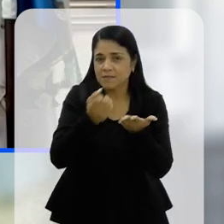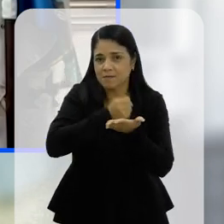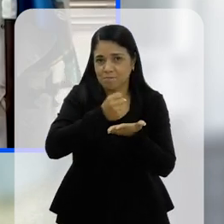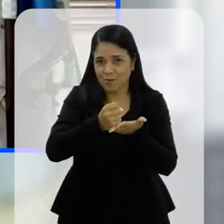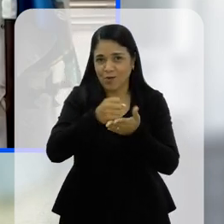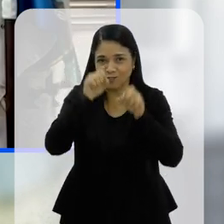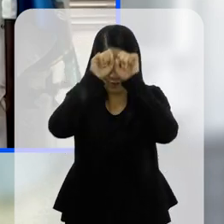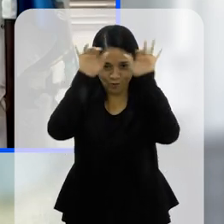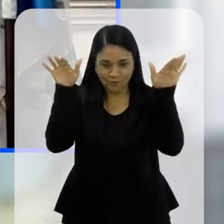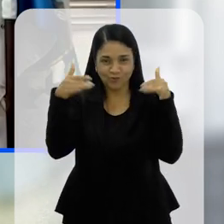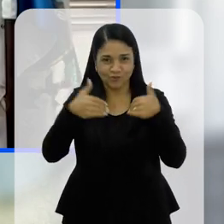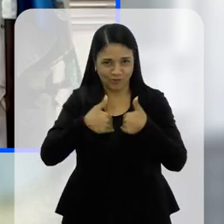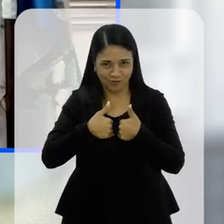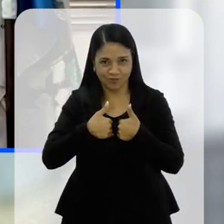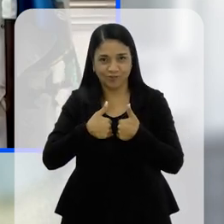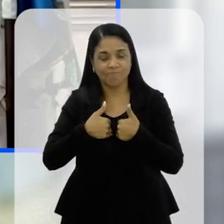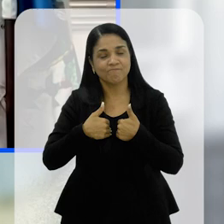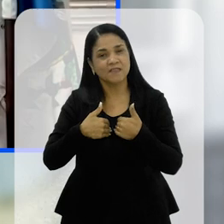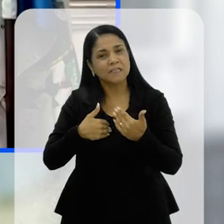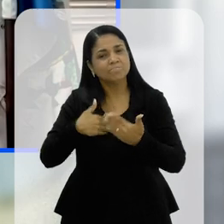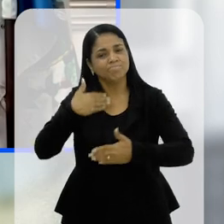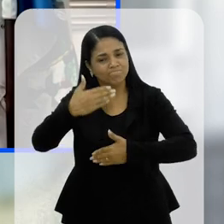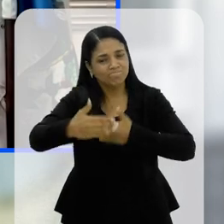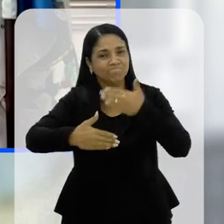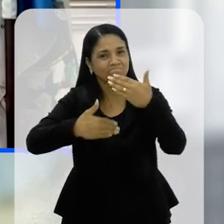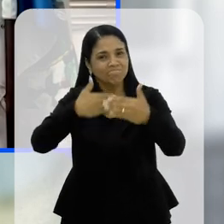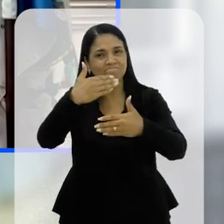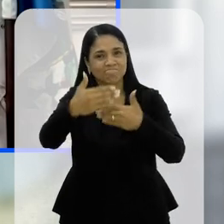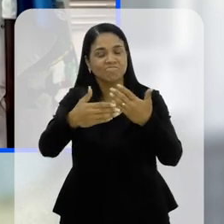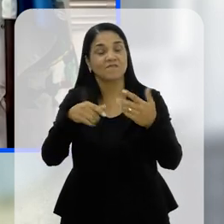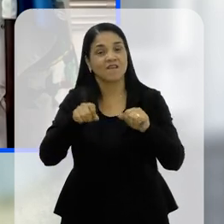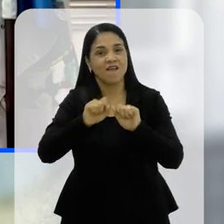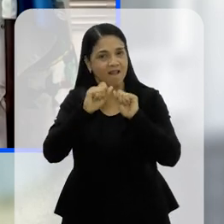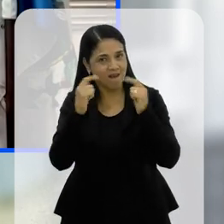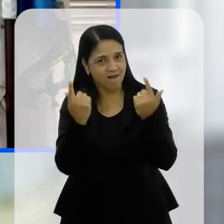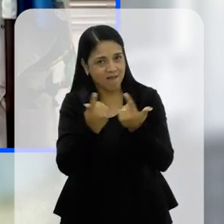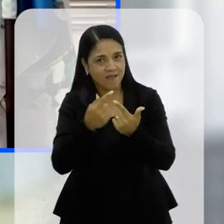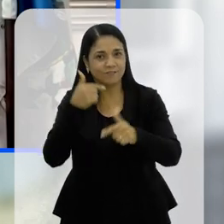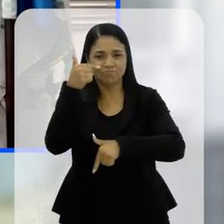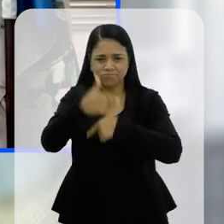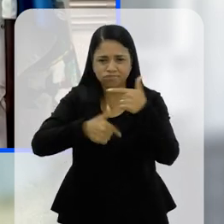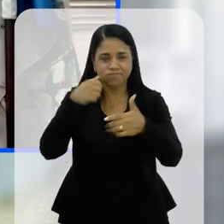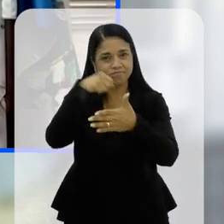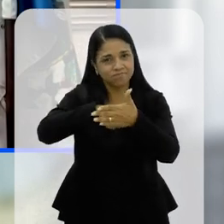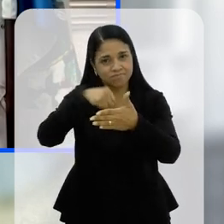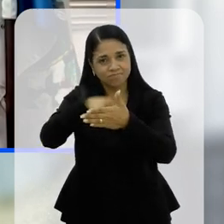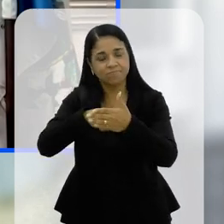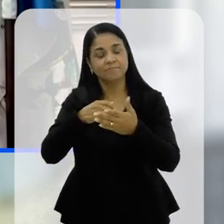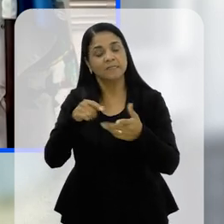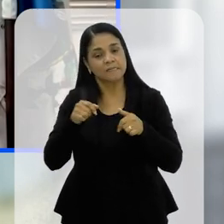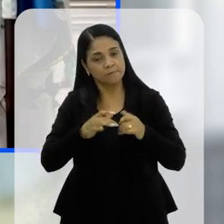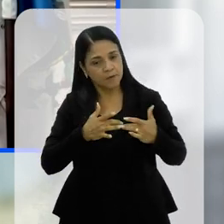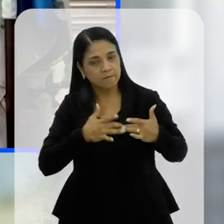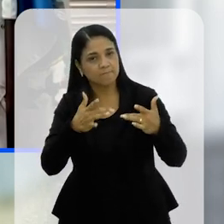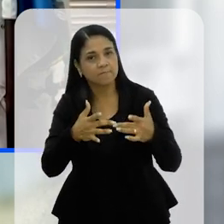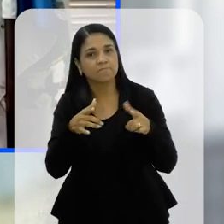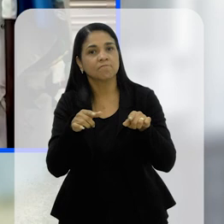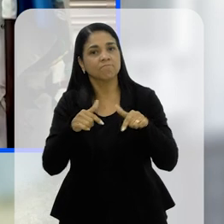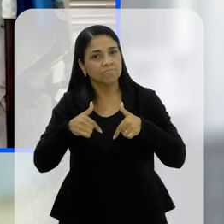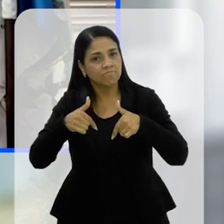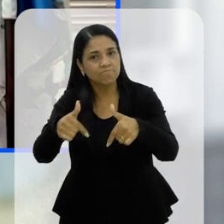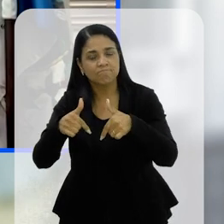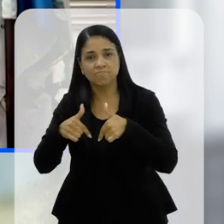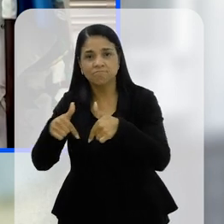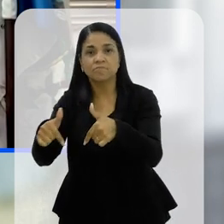o passaporte autista, certo? Cada dia a gente evolui mais. É isso que a LERJ está aqui, e nós estamos aqui para servir,